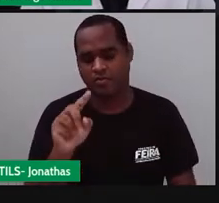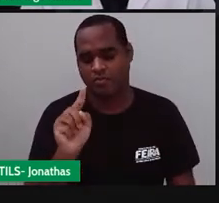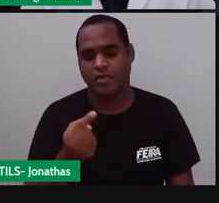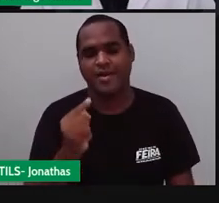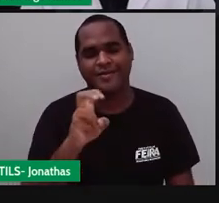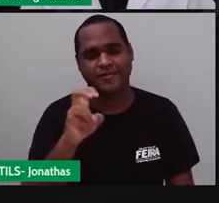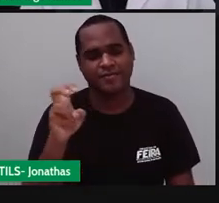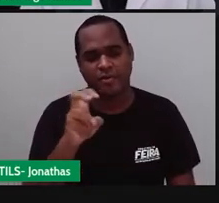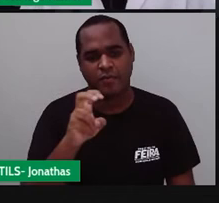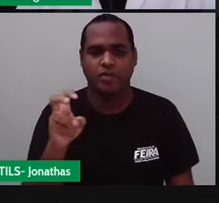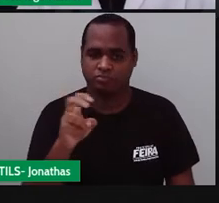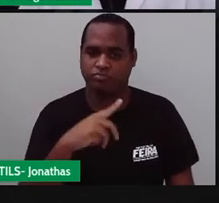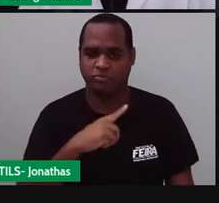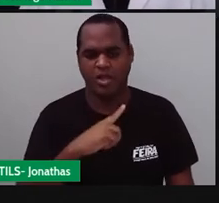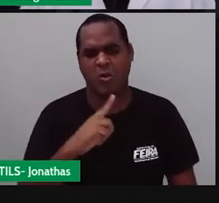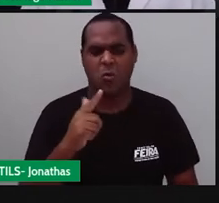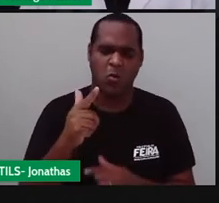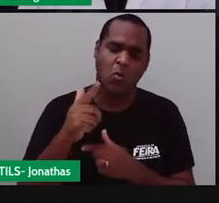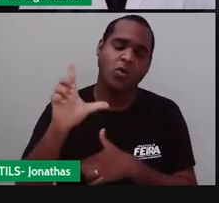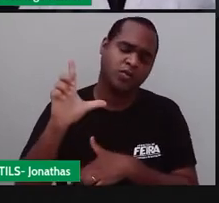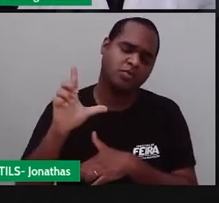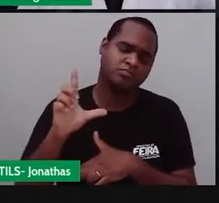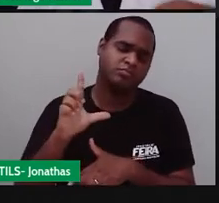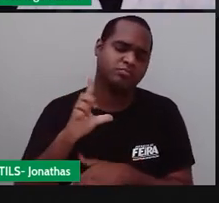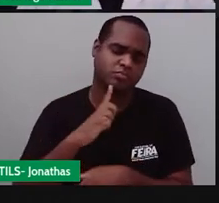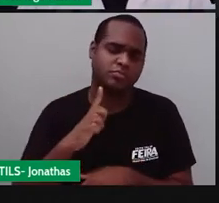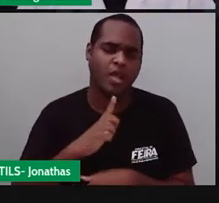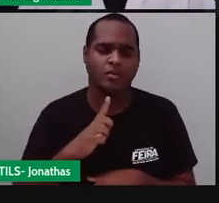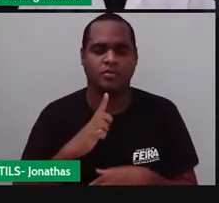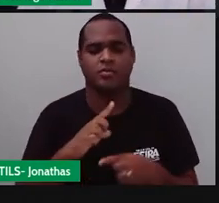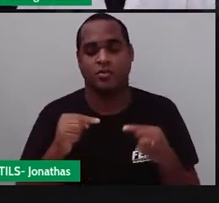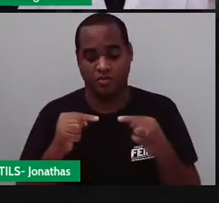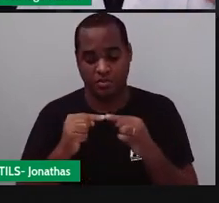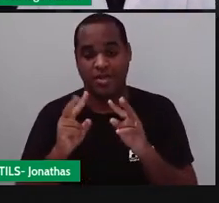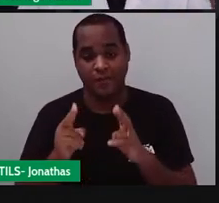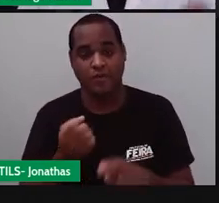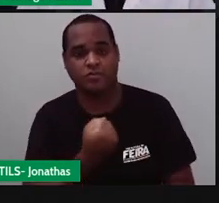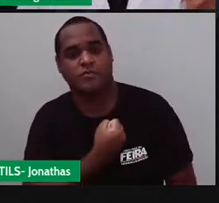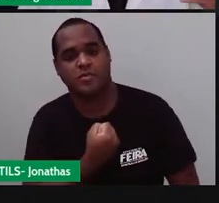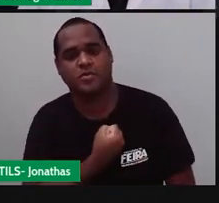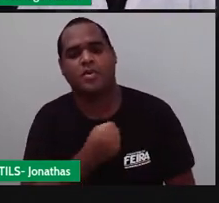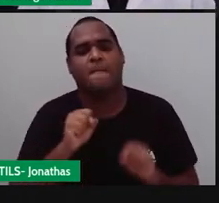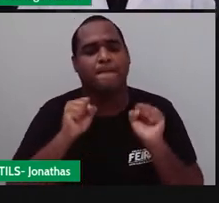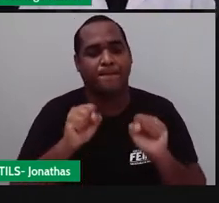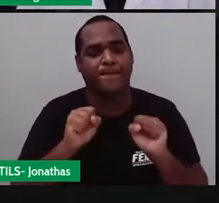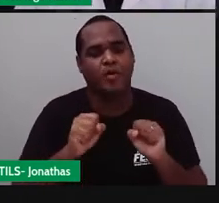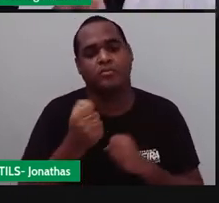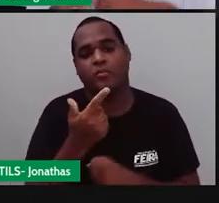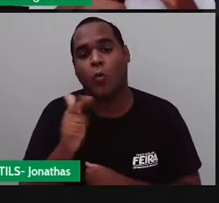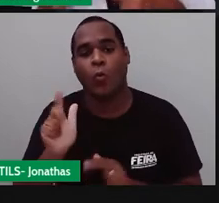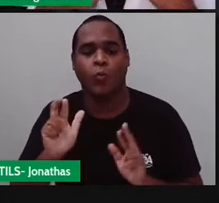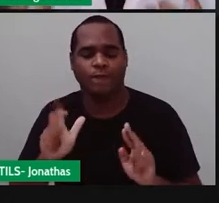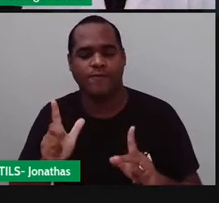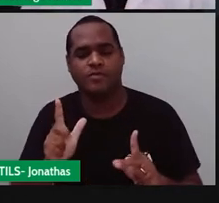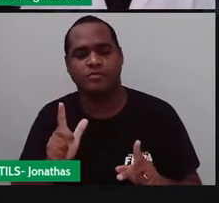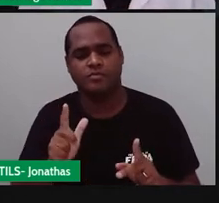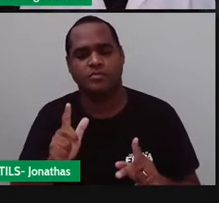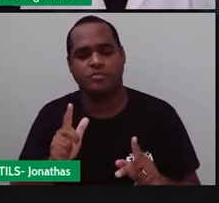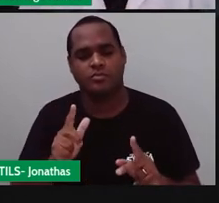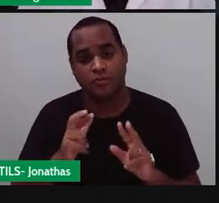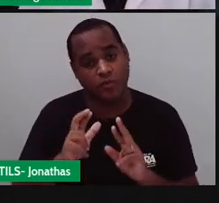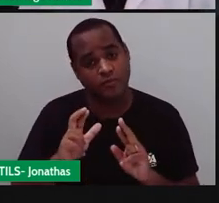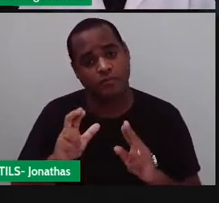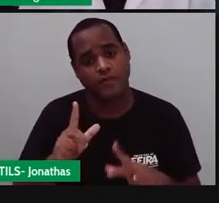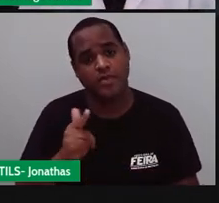de 5,55, esse mesmo número pode ser escrito de outra